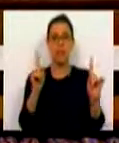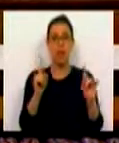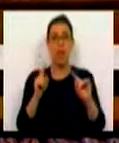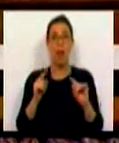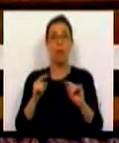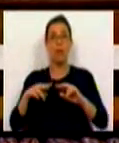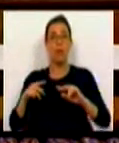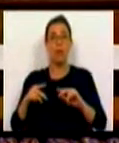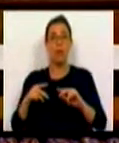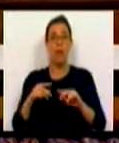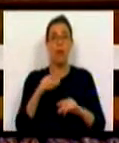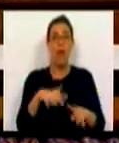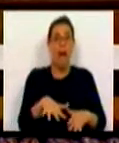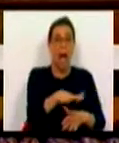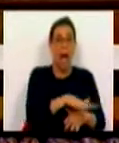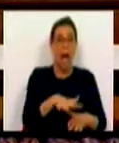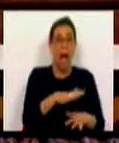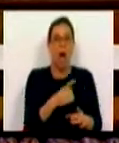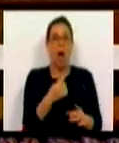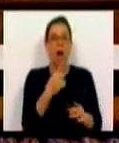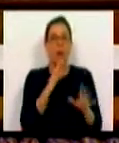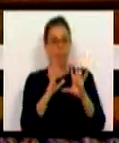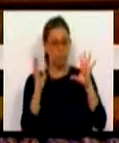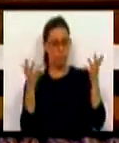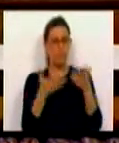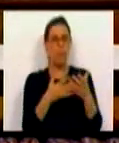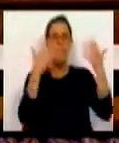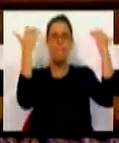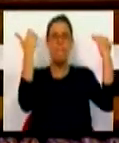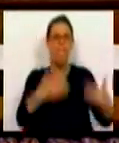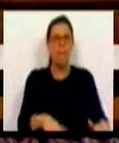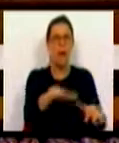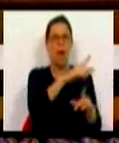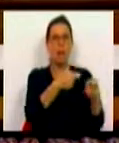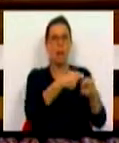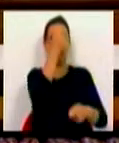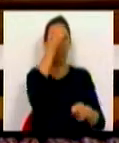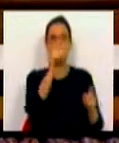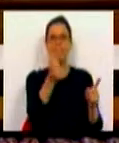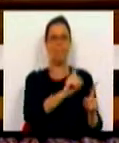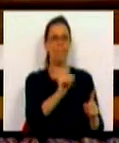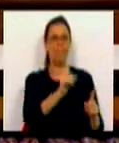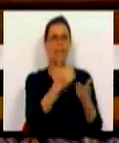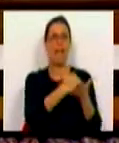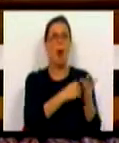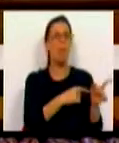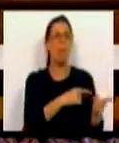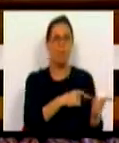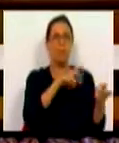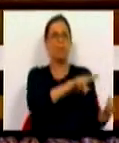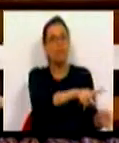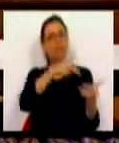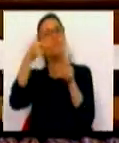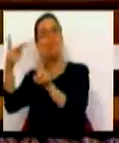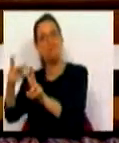transposição de áreas que estão ecologicamente mal localizadas e que não são economicamente rentáveis, para